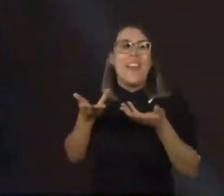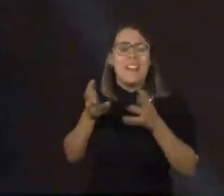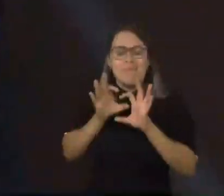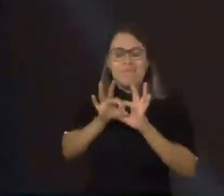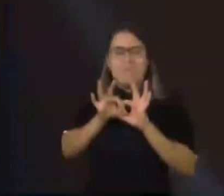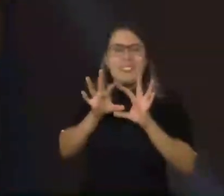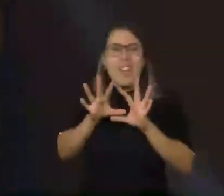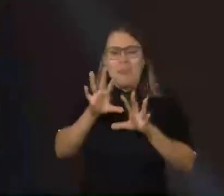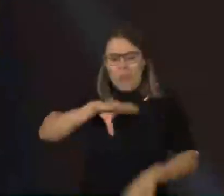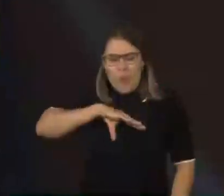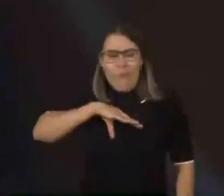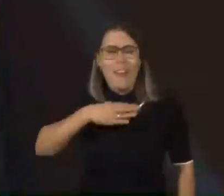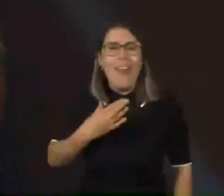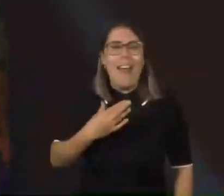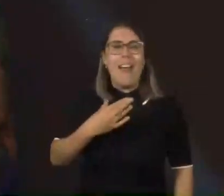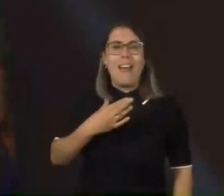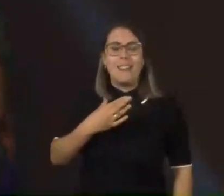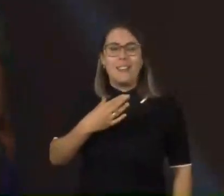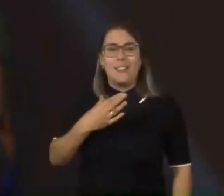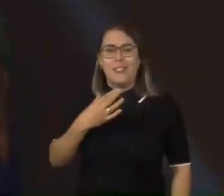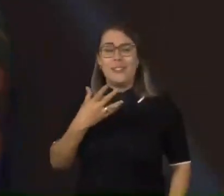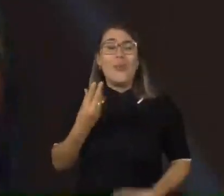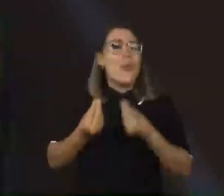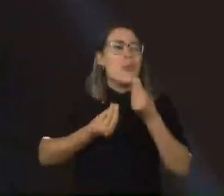autonomia, a gente pode estimular desde pequenos.